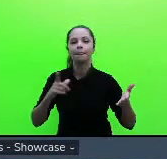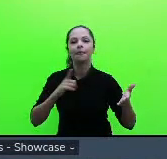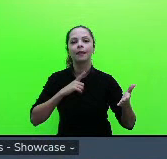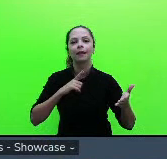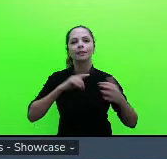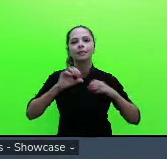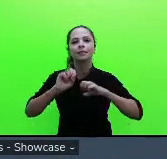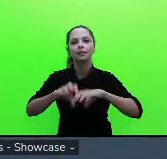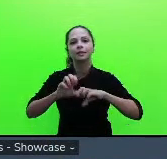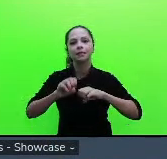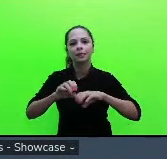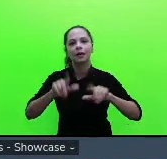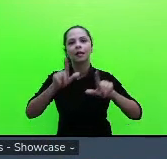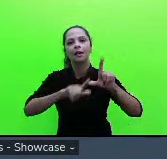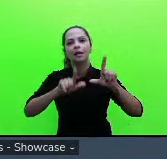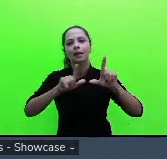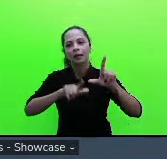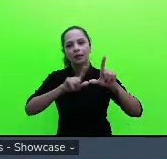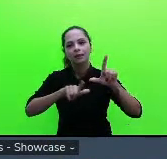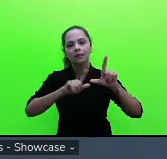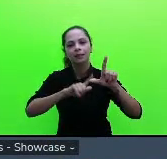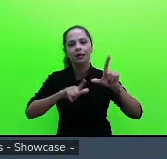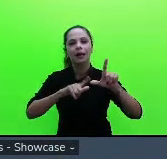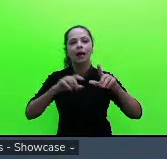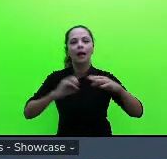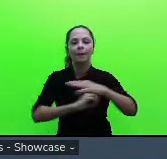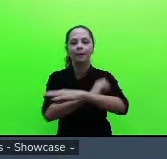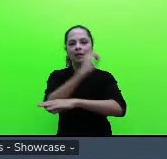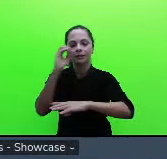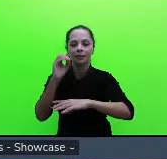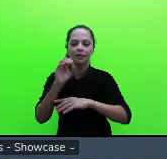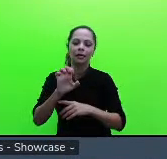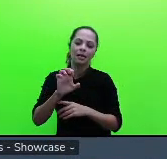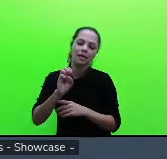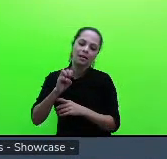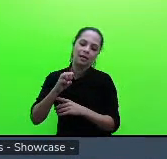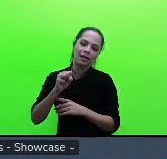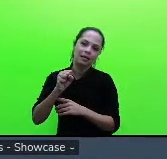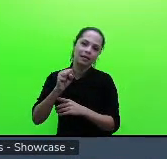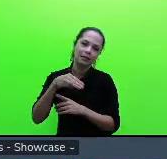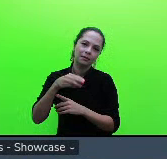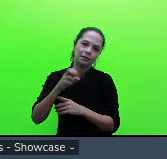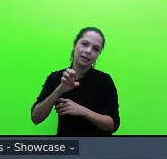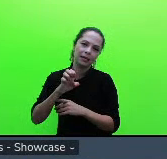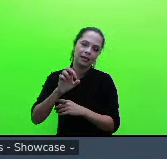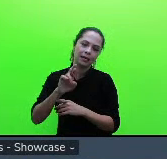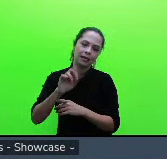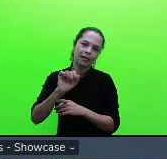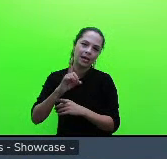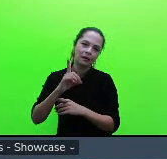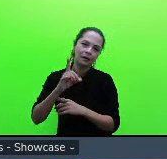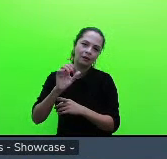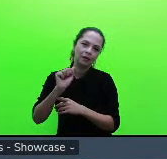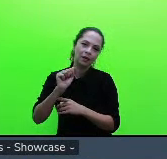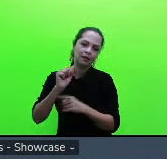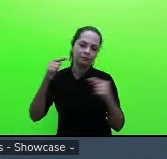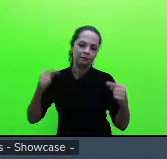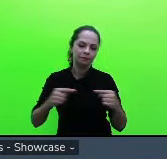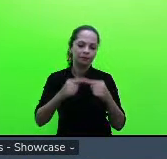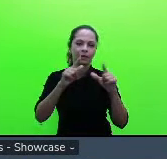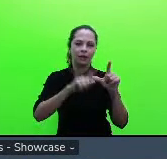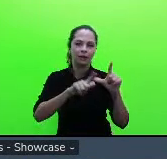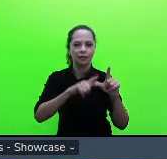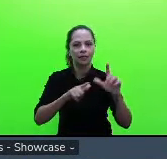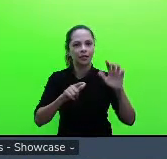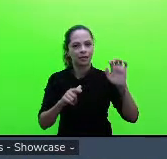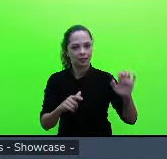por exemplo amanhecer esmeraldas trabalhando com a letrinha E para criança social esmeralda letrinha E e aí eles pegaram